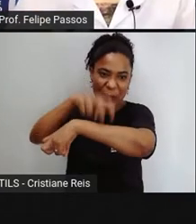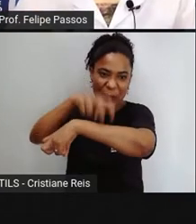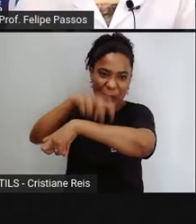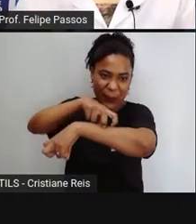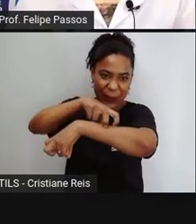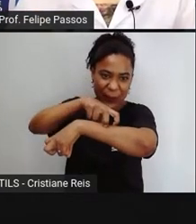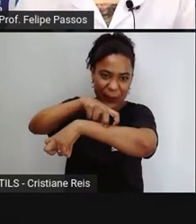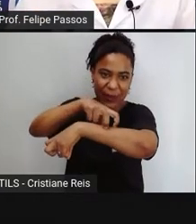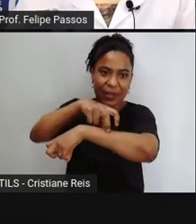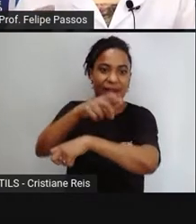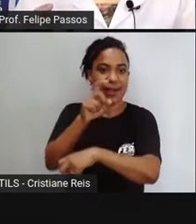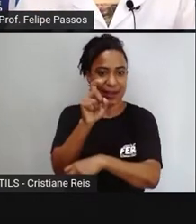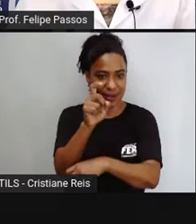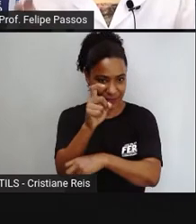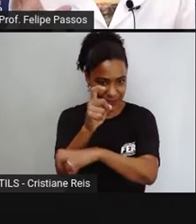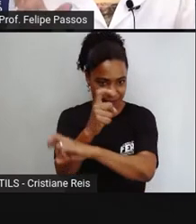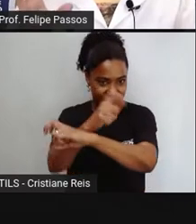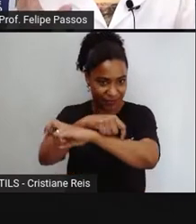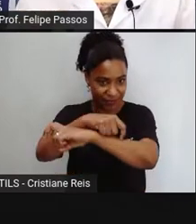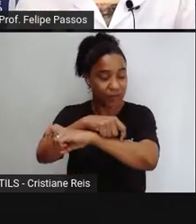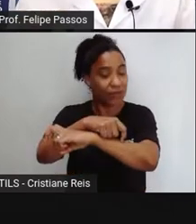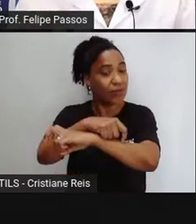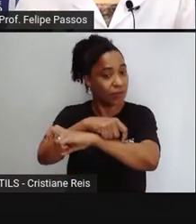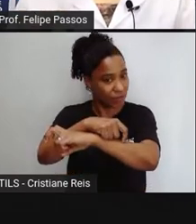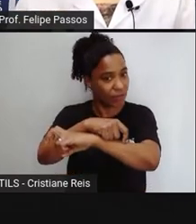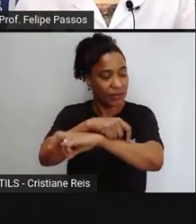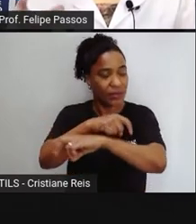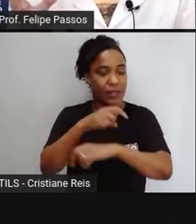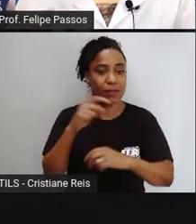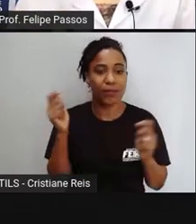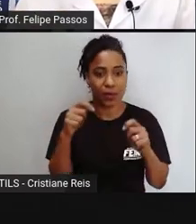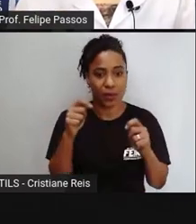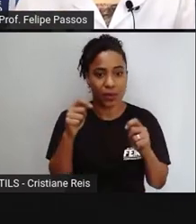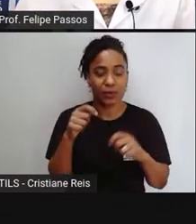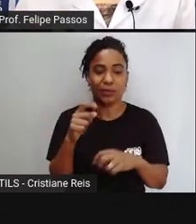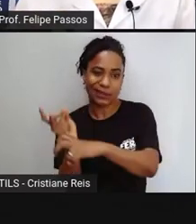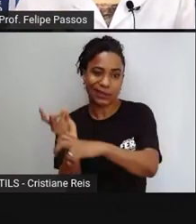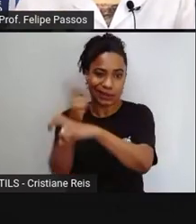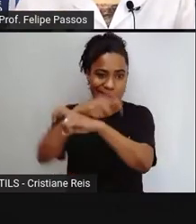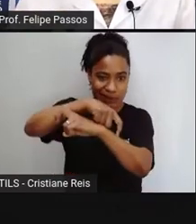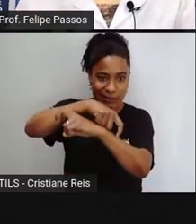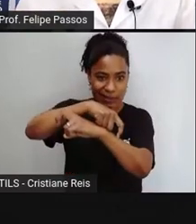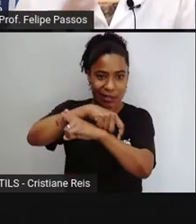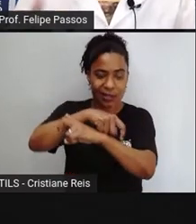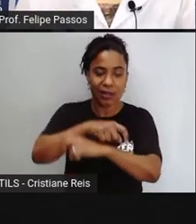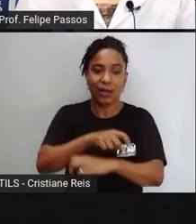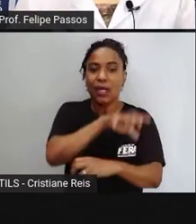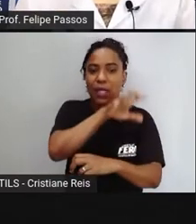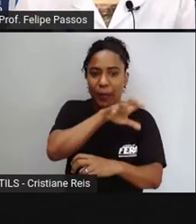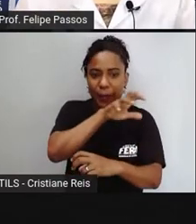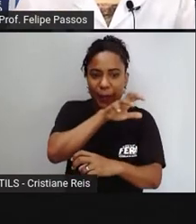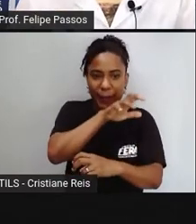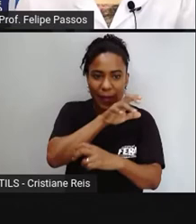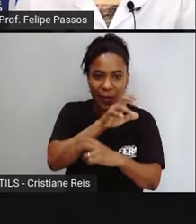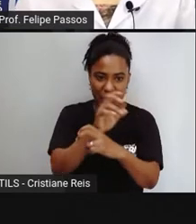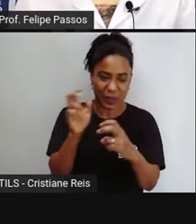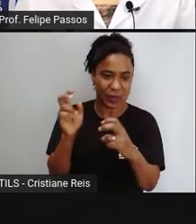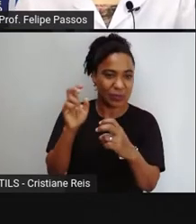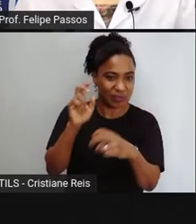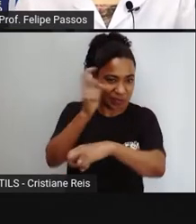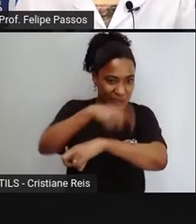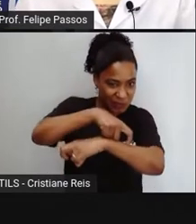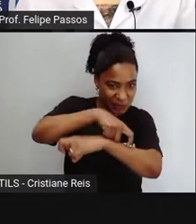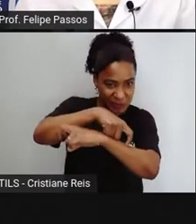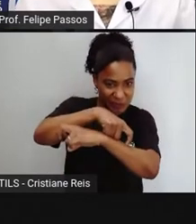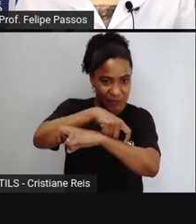Também é uma peçonha para predação. Ele usa para matar os animais que ele vai comer. Mas se o ser humano mexer com esse